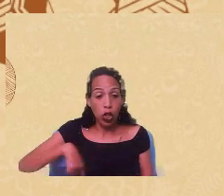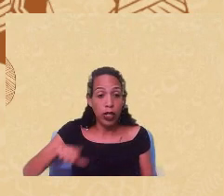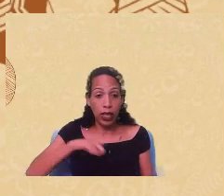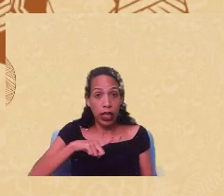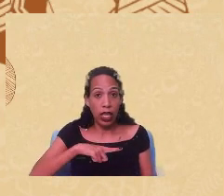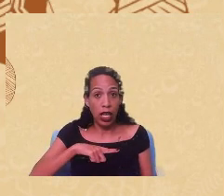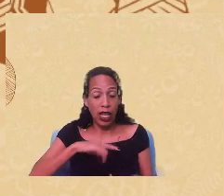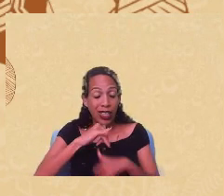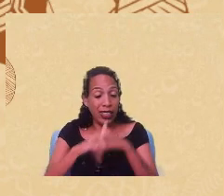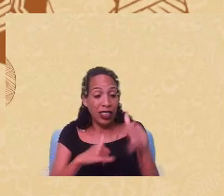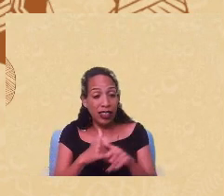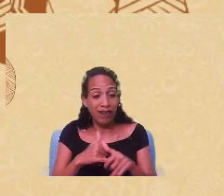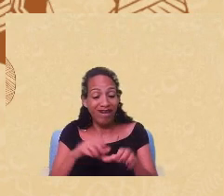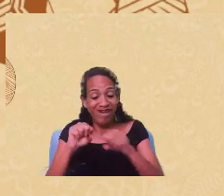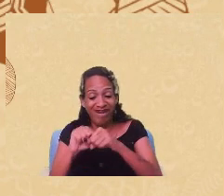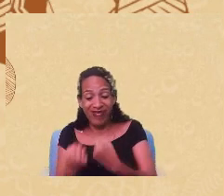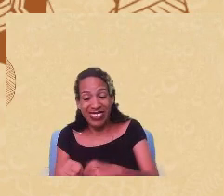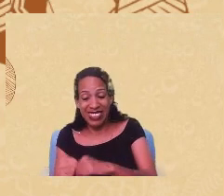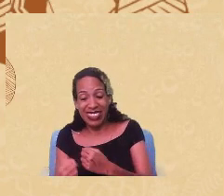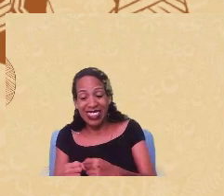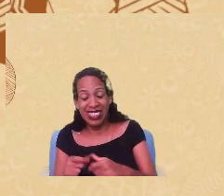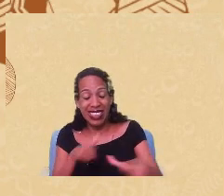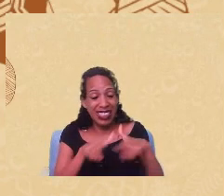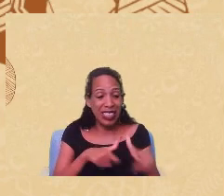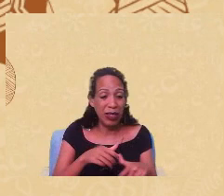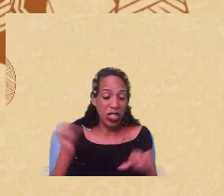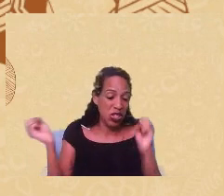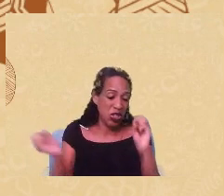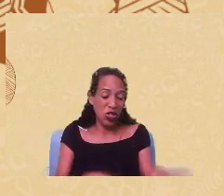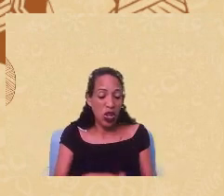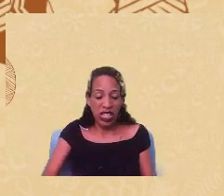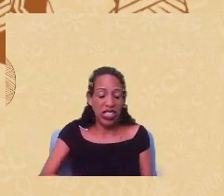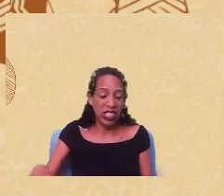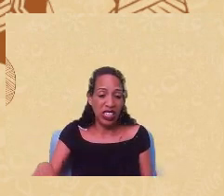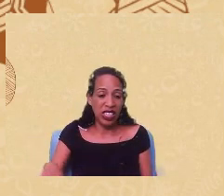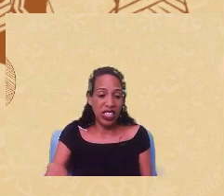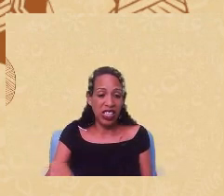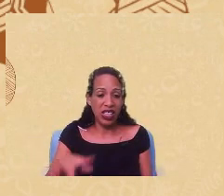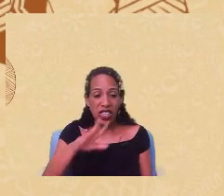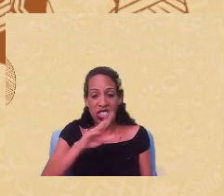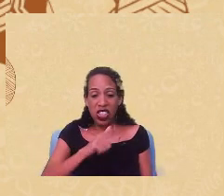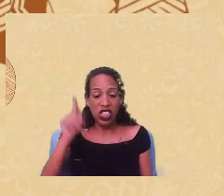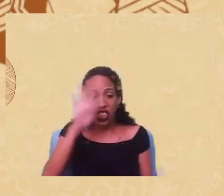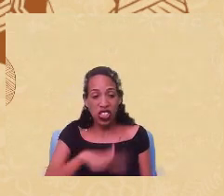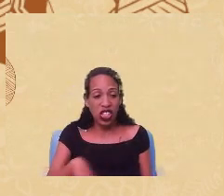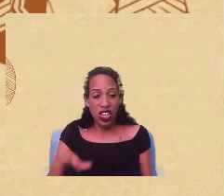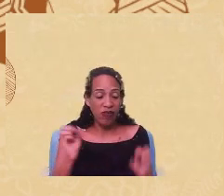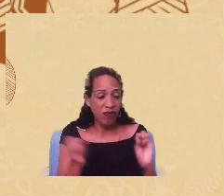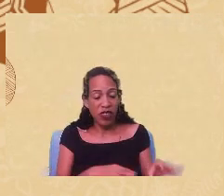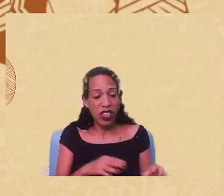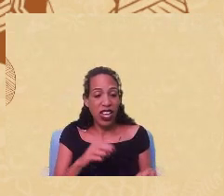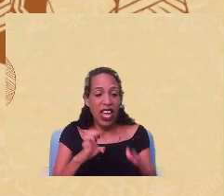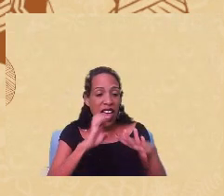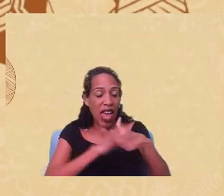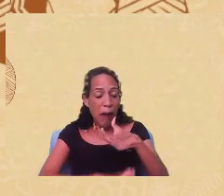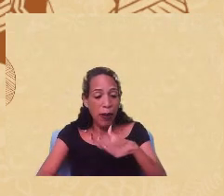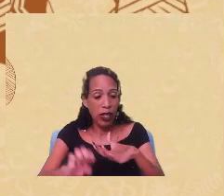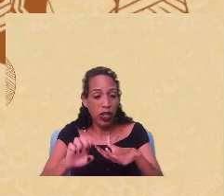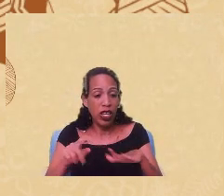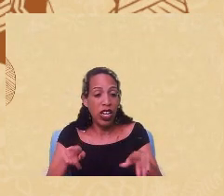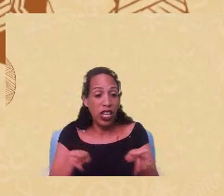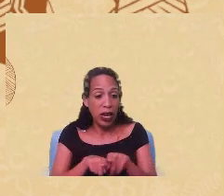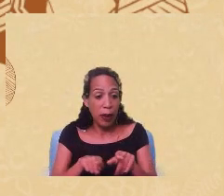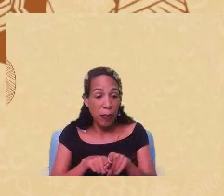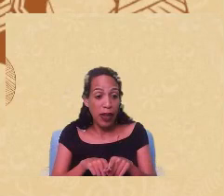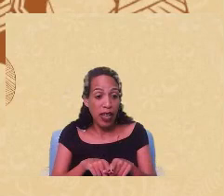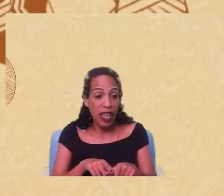destrói empregos formais que joga a negritude a molecada e o trabalho em geral para o informal para empreendedorismo inclusive a psicologia é